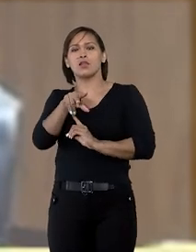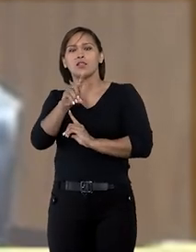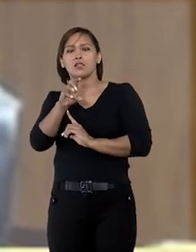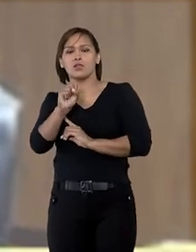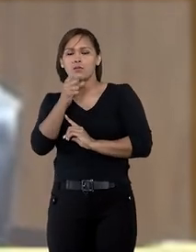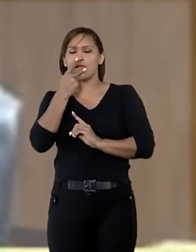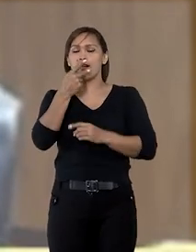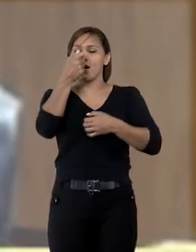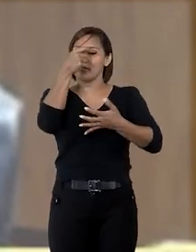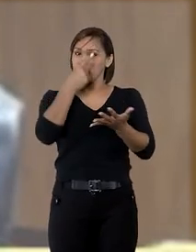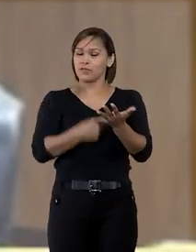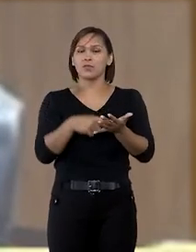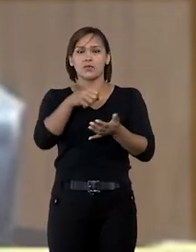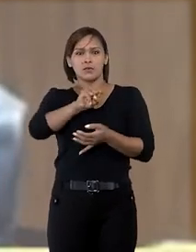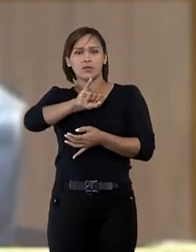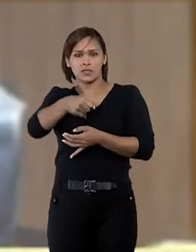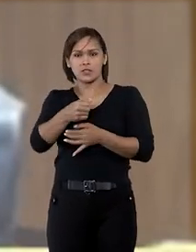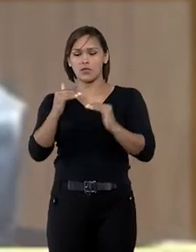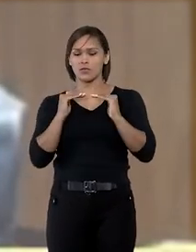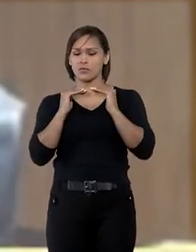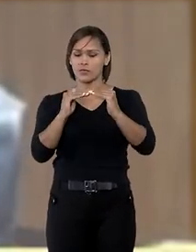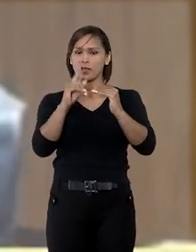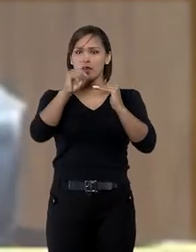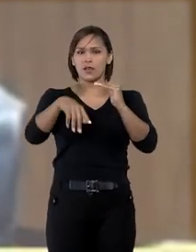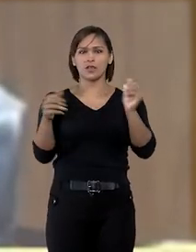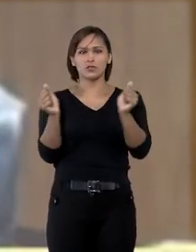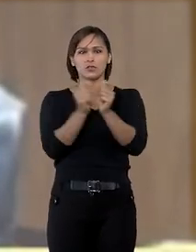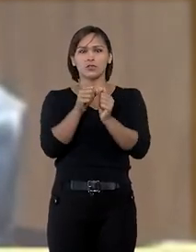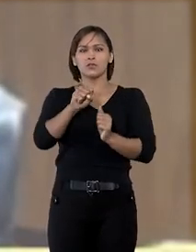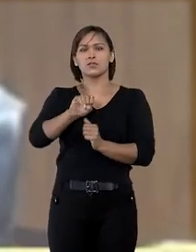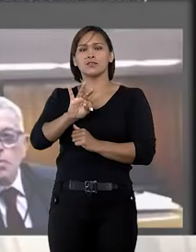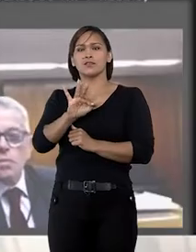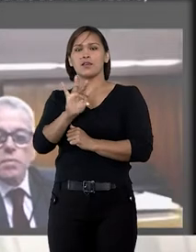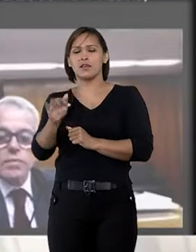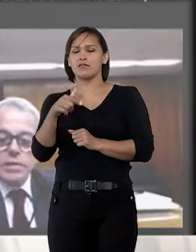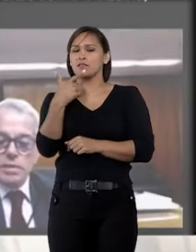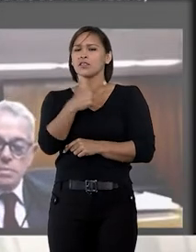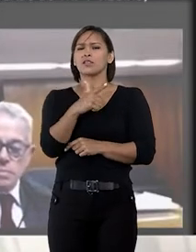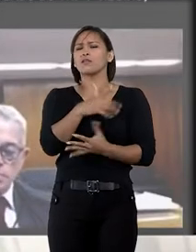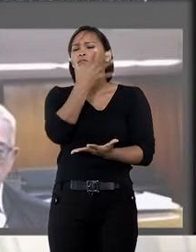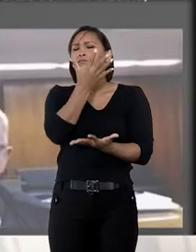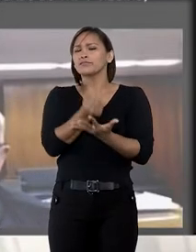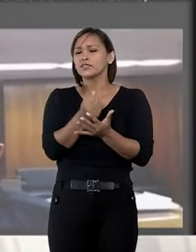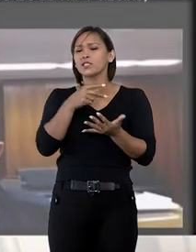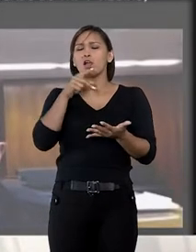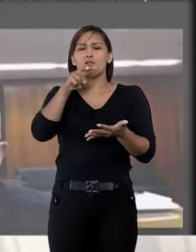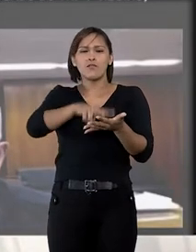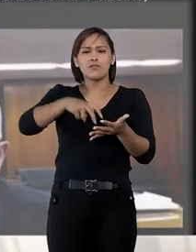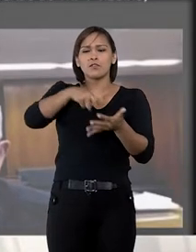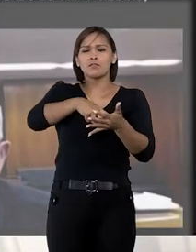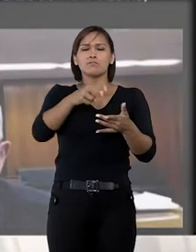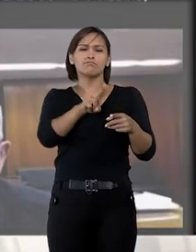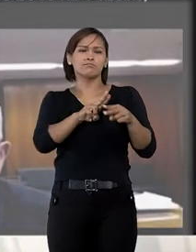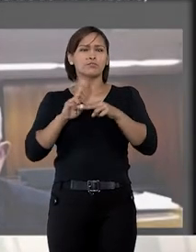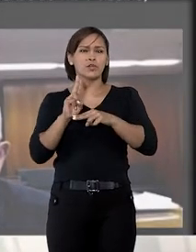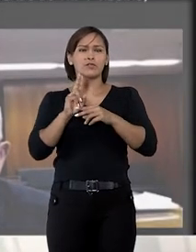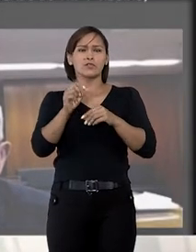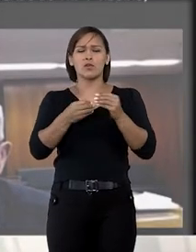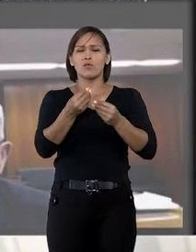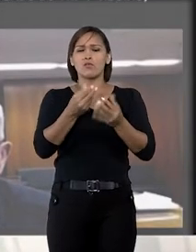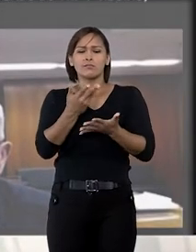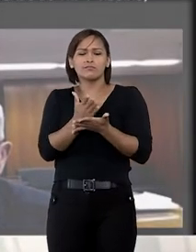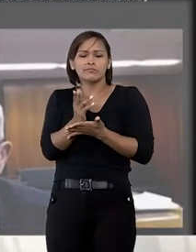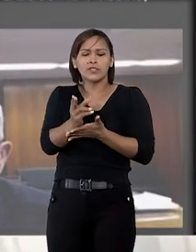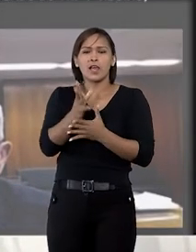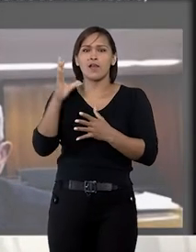Menezes, afirmou que o STJ, alinhado com a decisão do STF, não tenha admitido a execução provisória da pena como